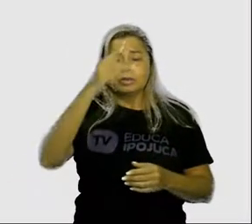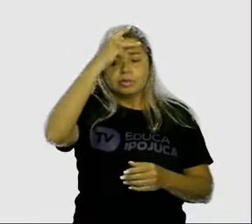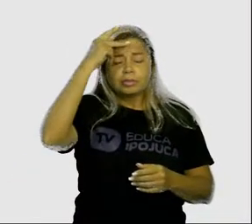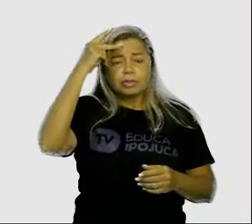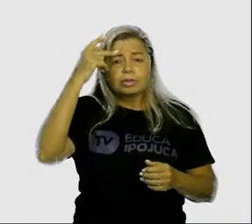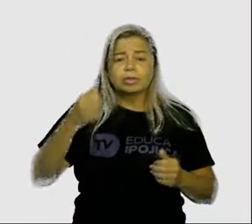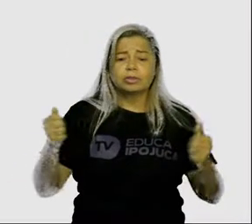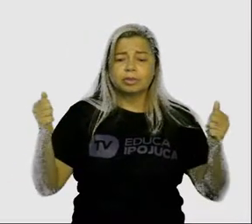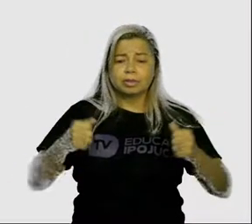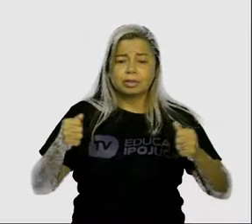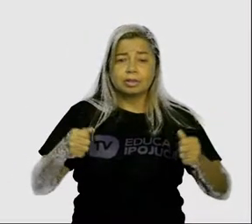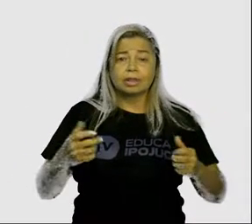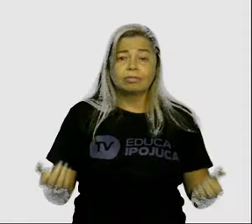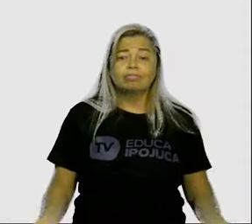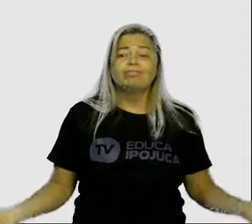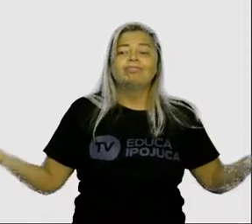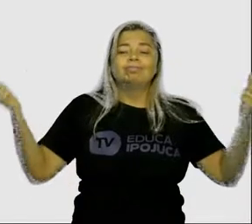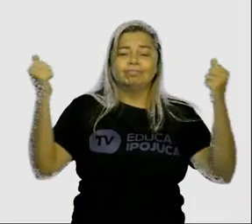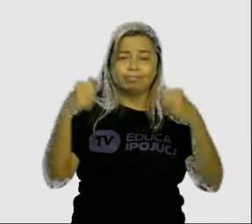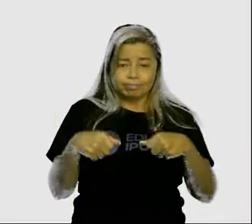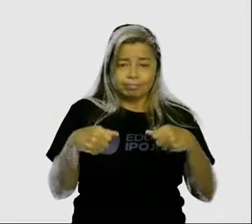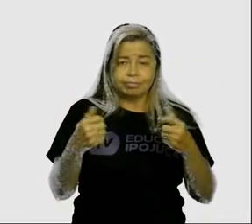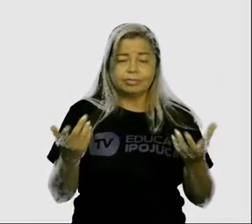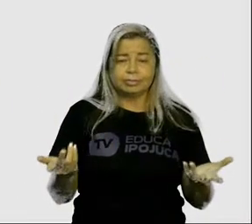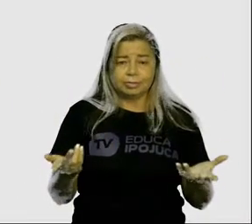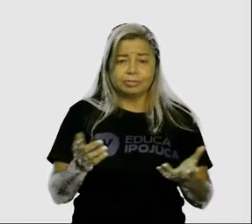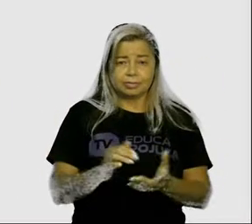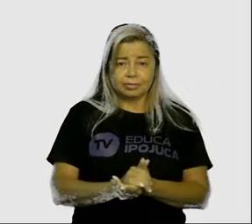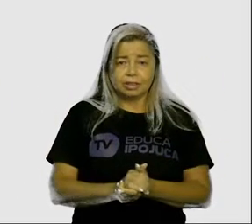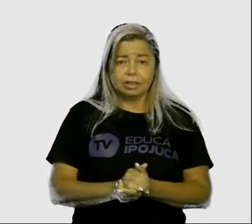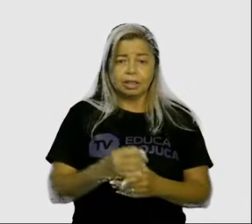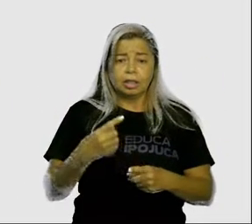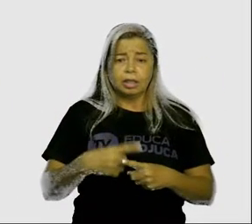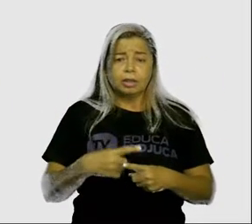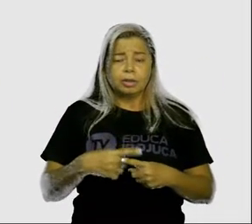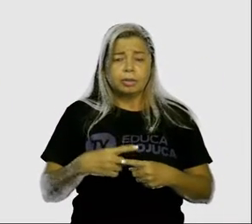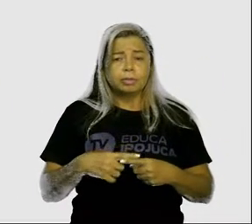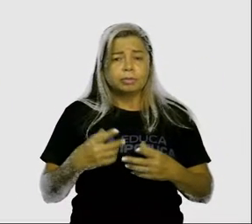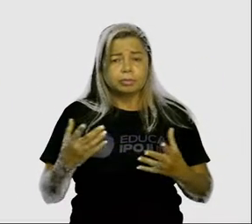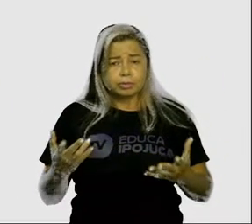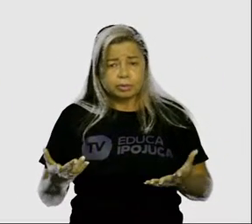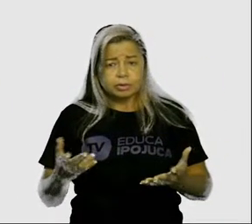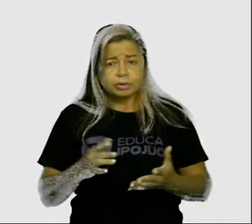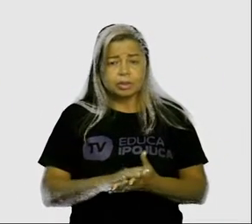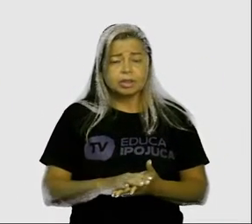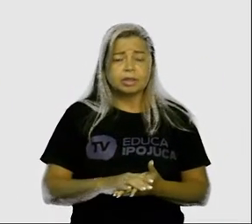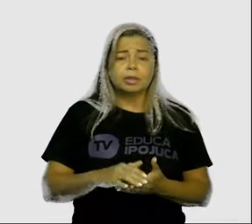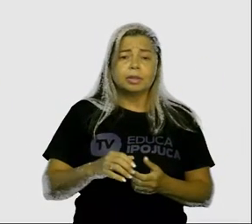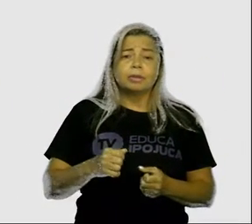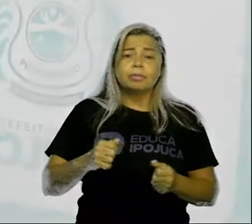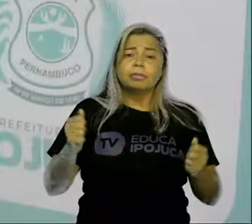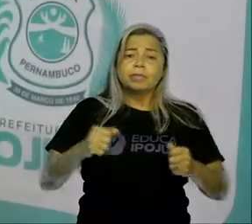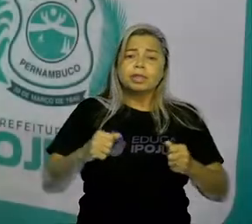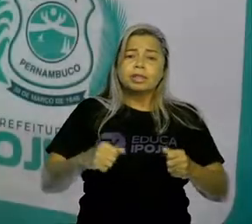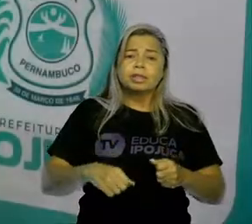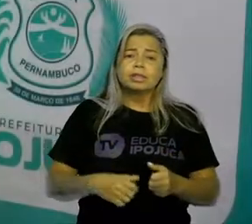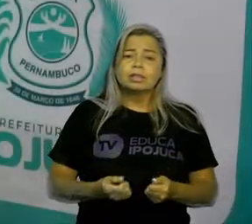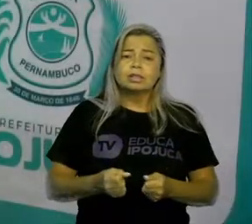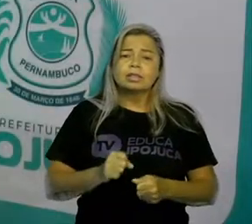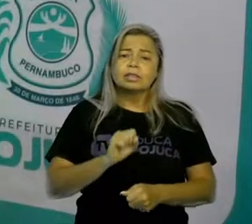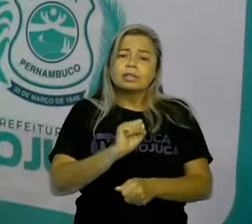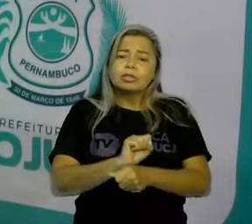acabavam, que a natureza tem aquele tempo de produzir o alimento, eles começaram a